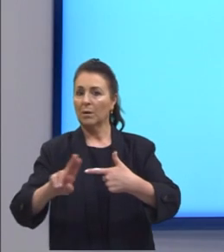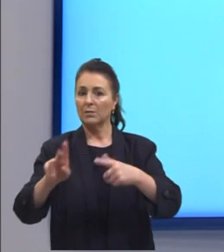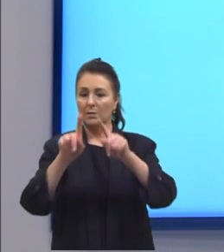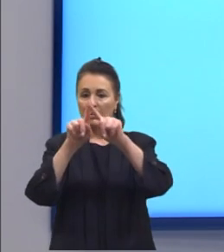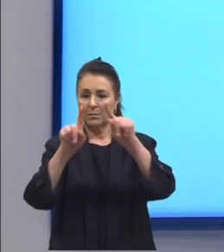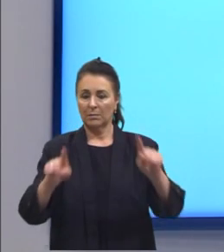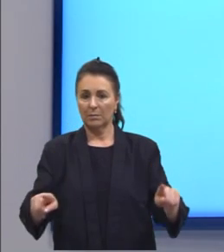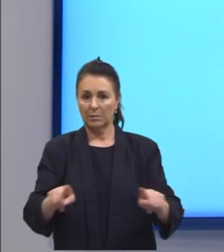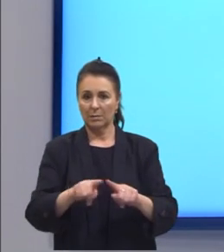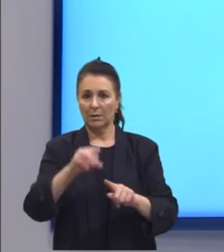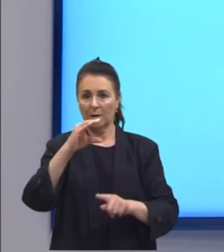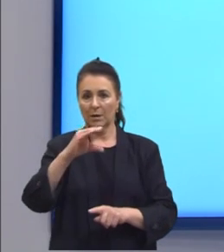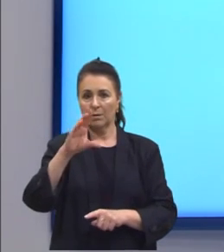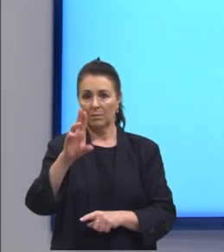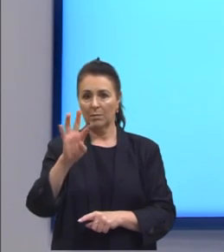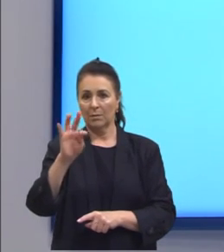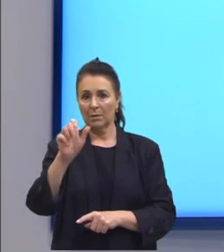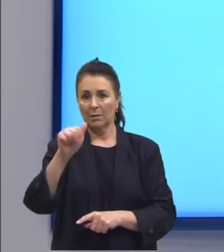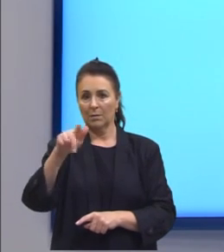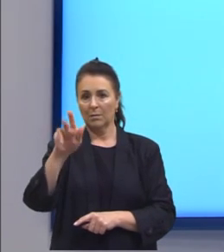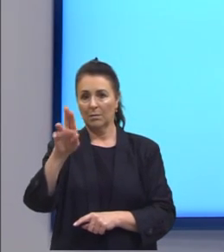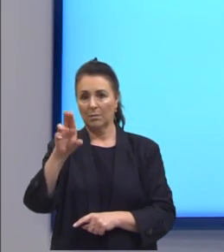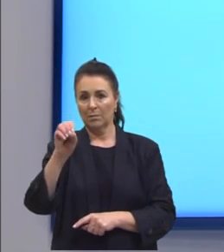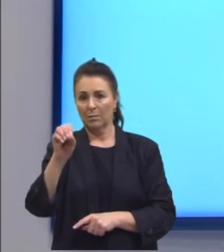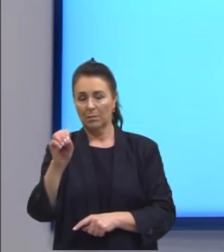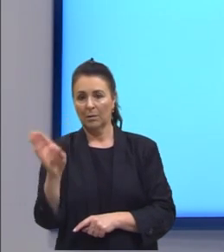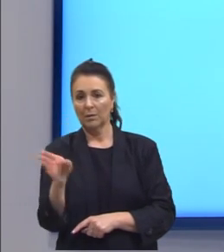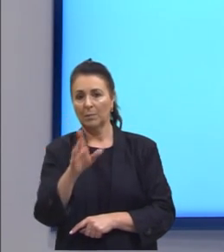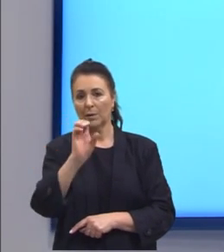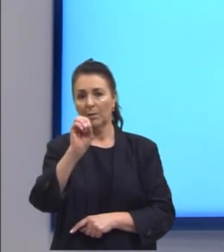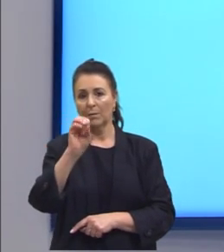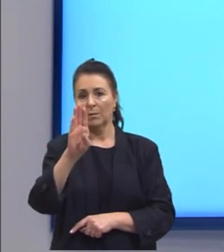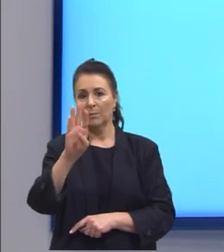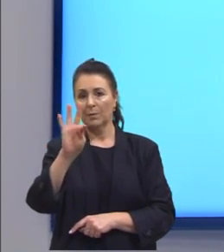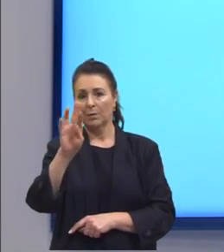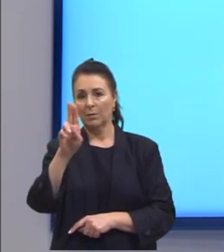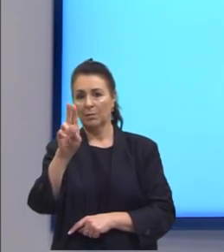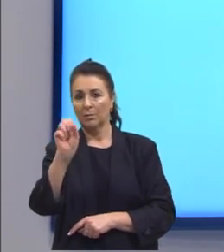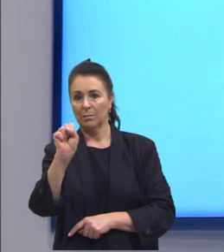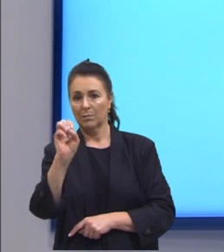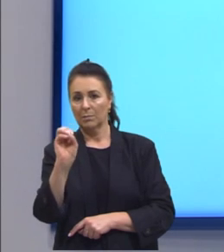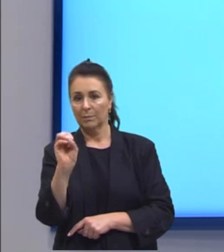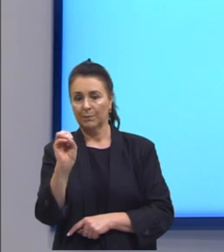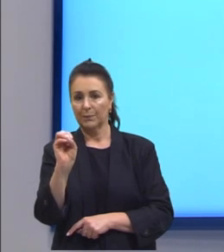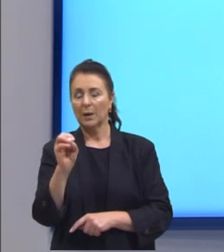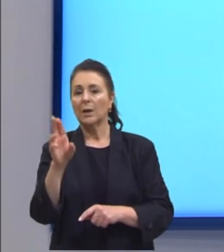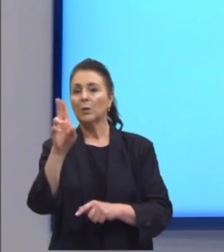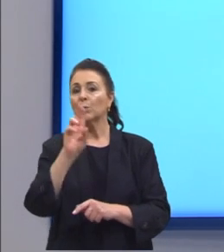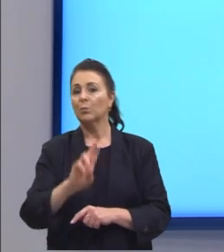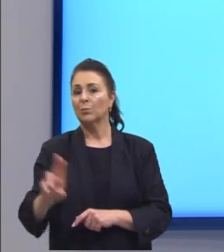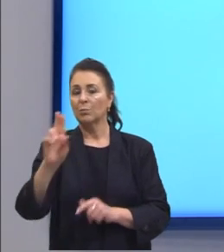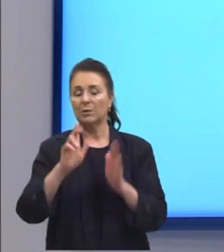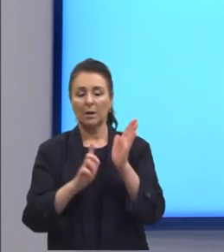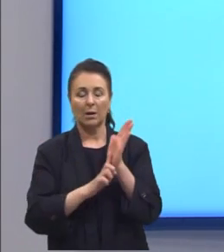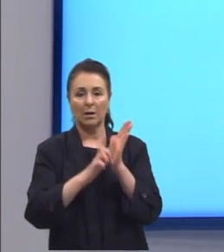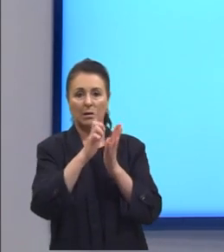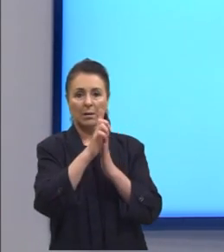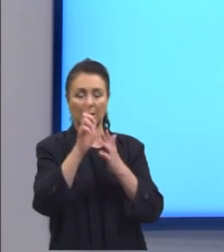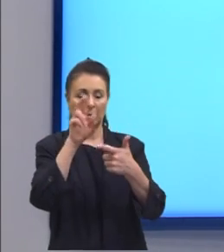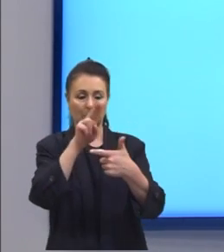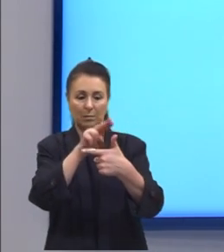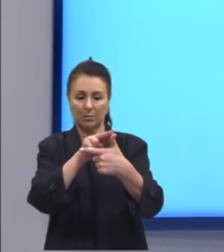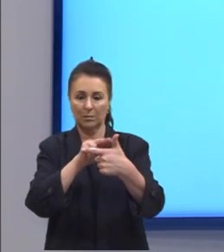acutângulos e obtusos A relação desses triângulos se dá por meio da lei dos senos e lei dos